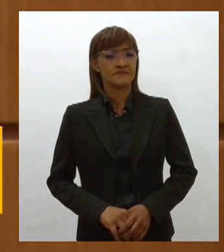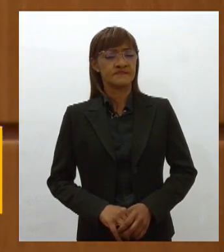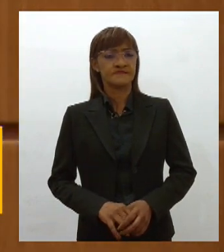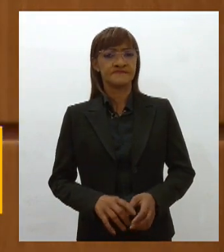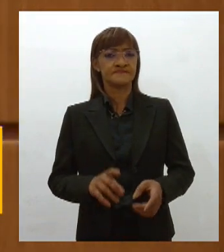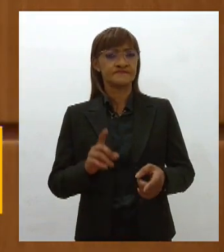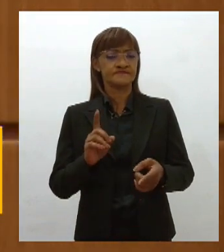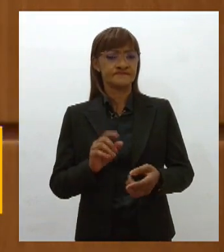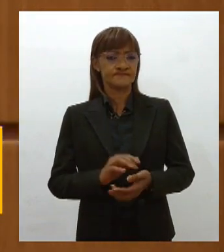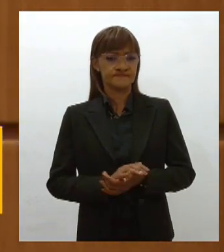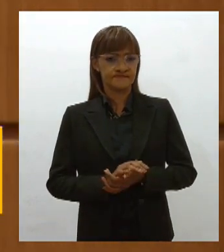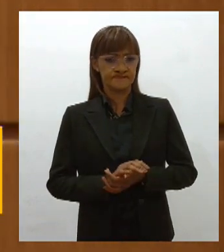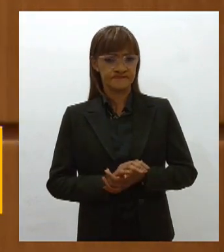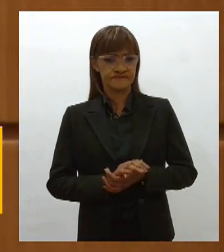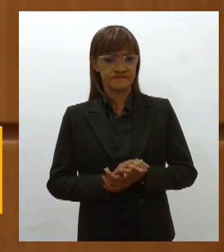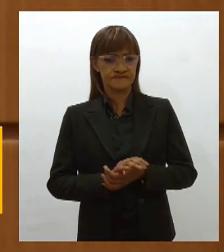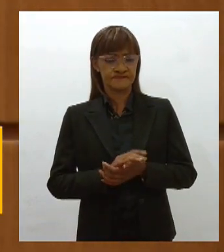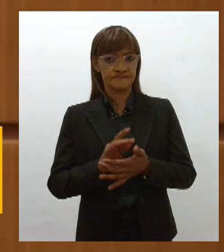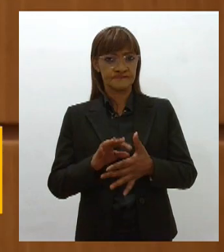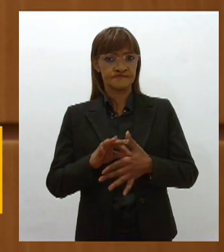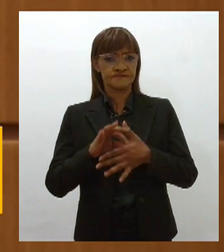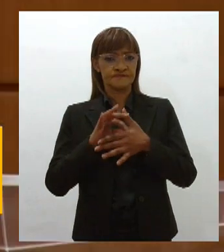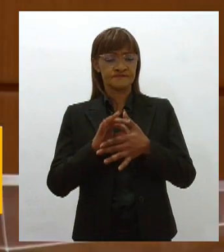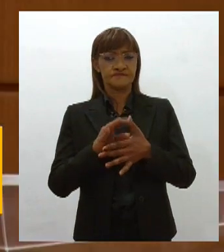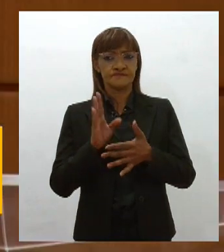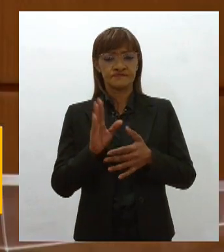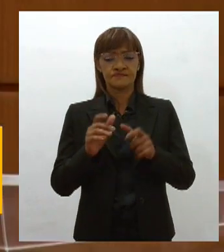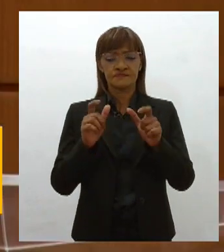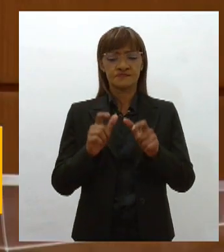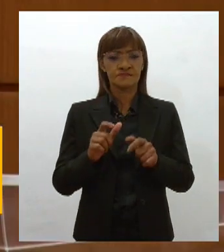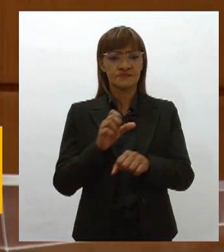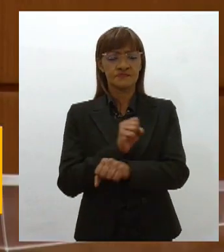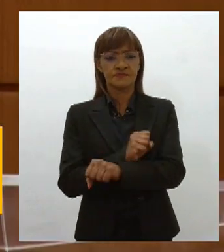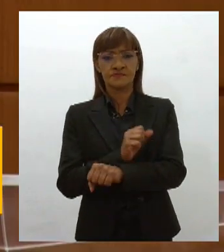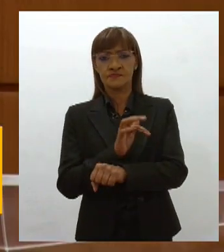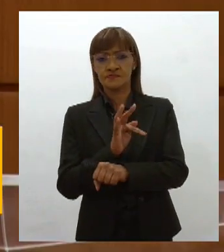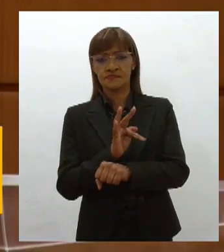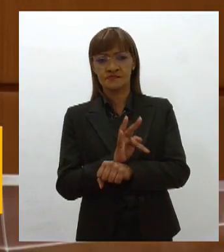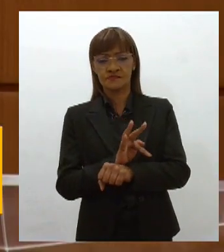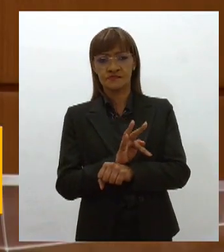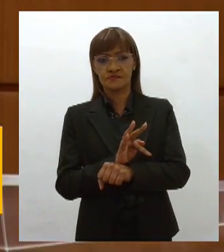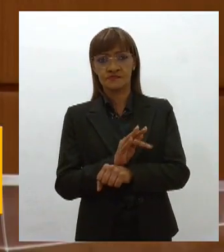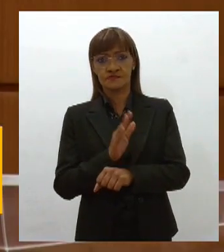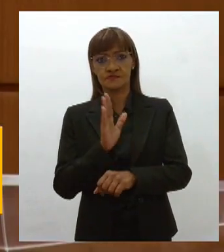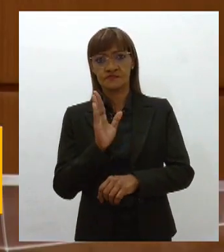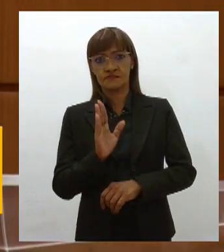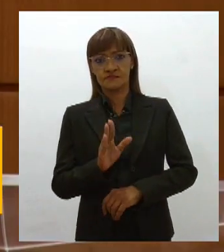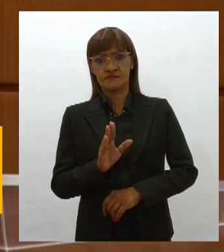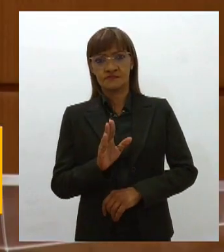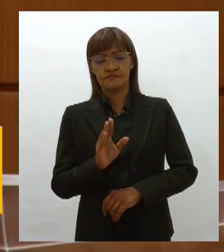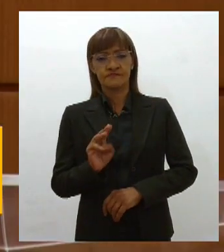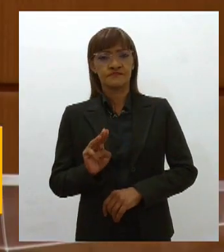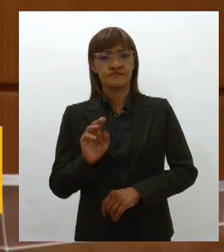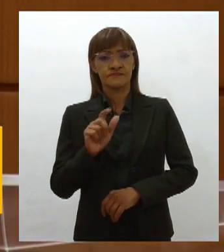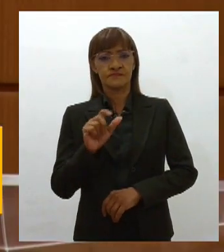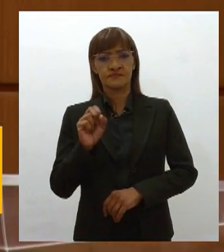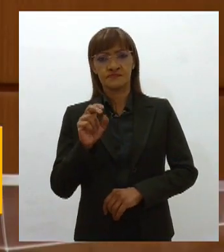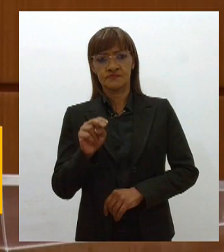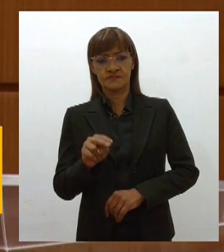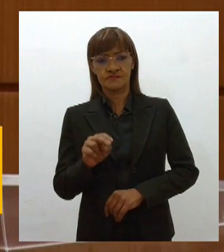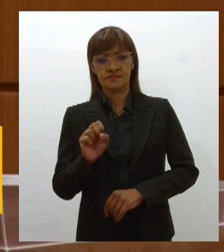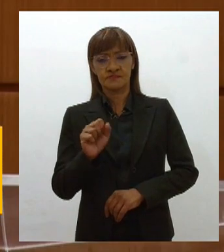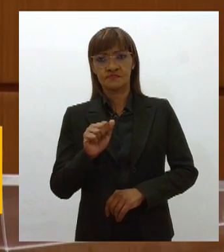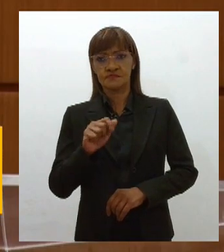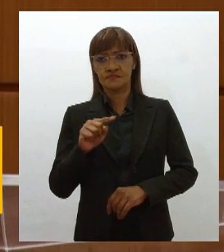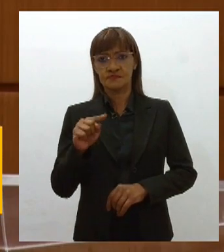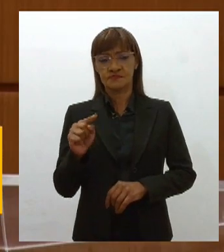Toinho, com atuação no Baixo São Francisco, ao missionário Wilson Sá, que lutava pela preservação da última